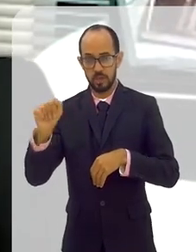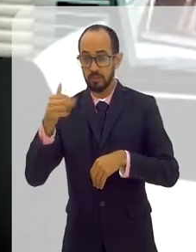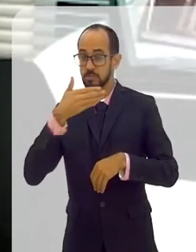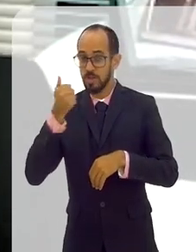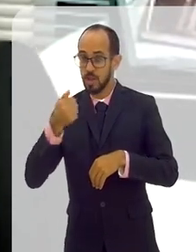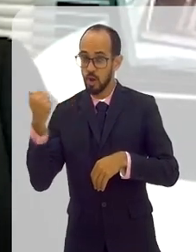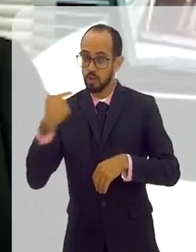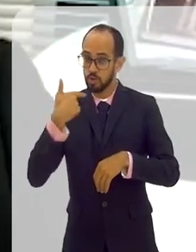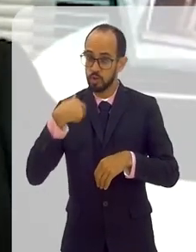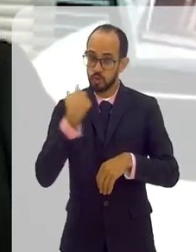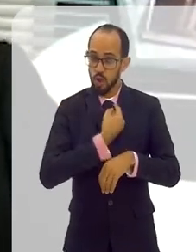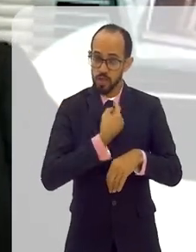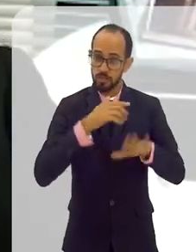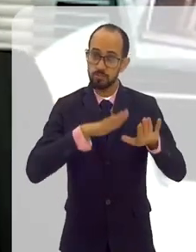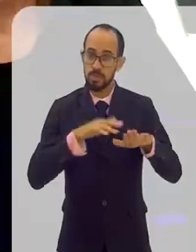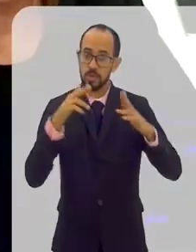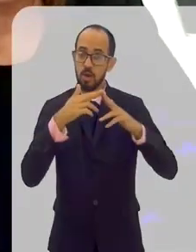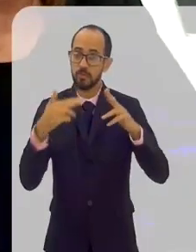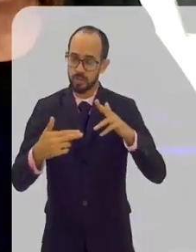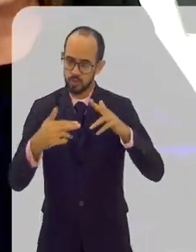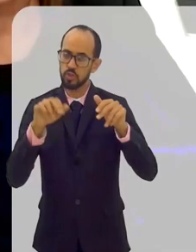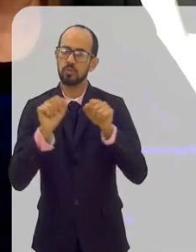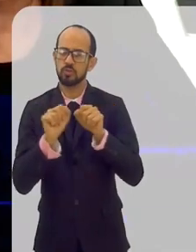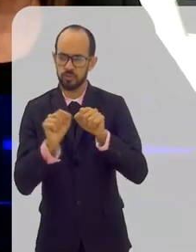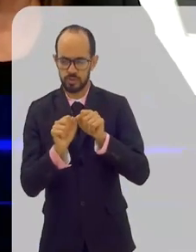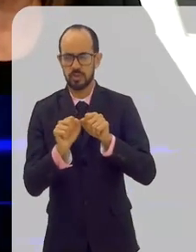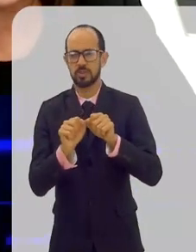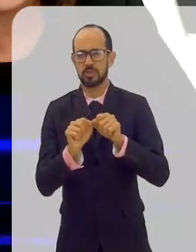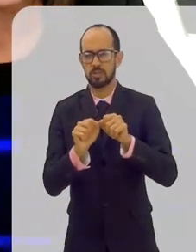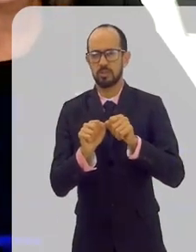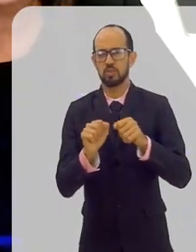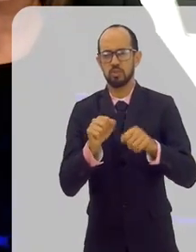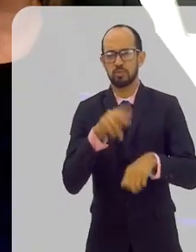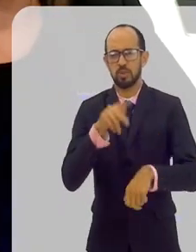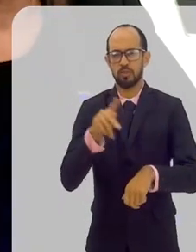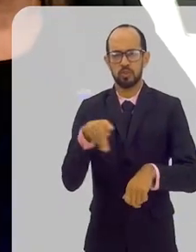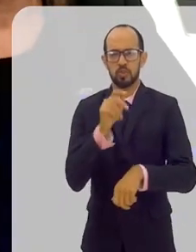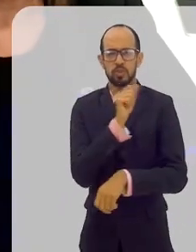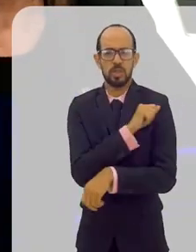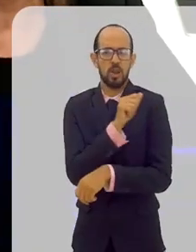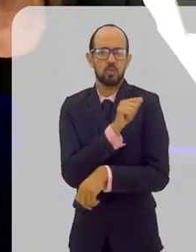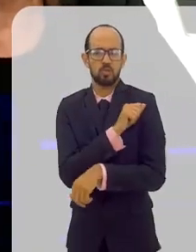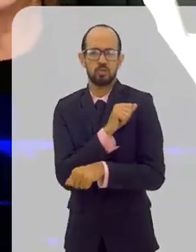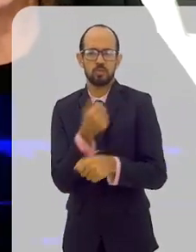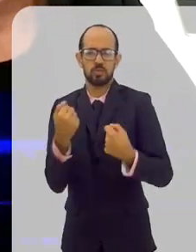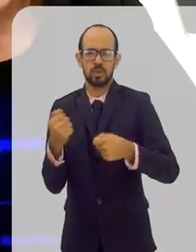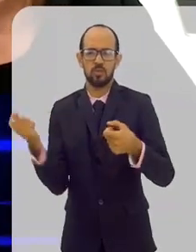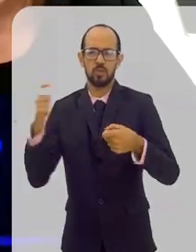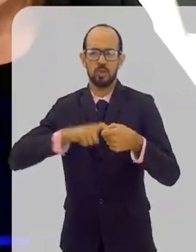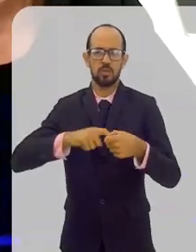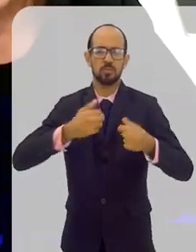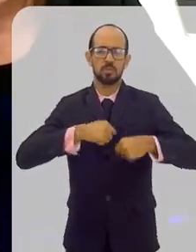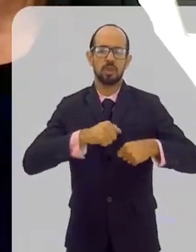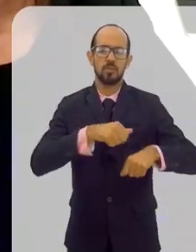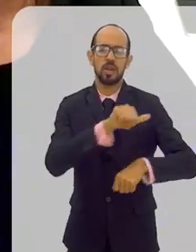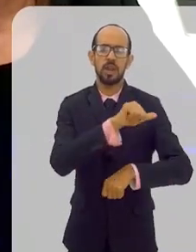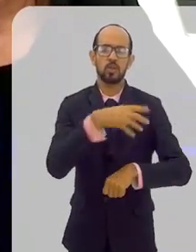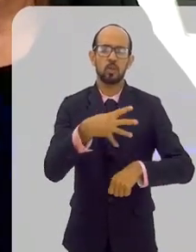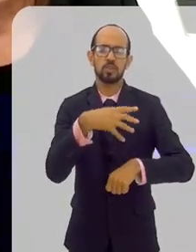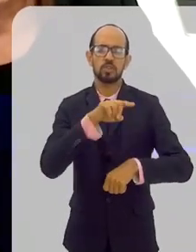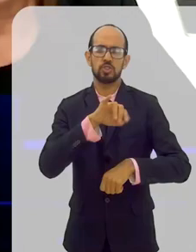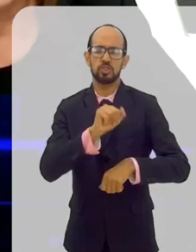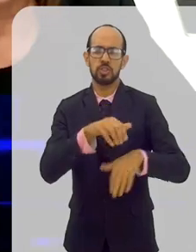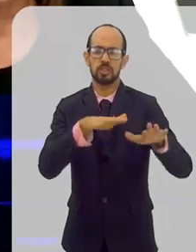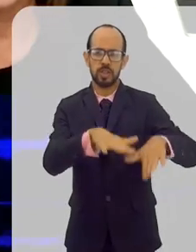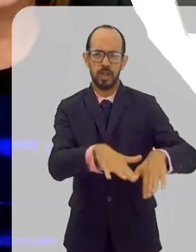Ministério da Saúde não fazer isso, a UFRJ fez. Nossos professores e estudantes retornantes tinham que ficar 14 dias em casa antes